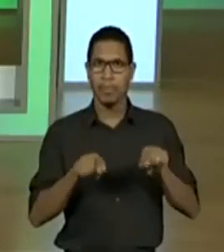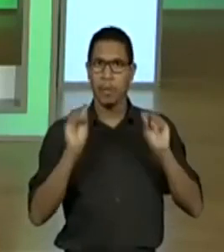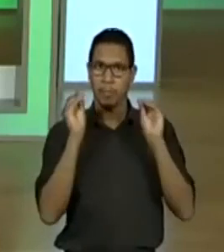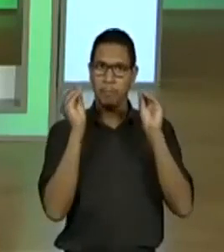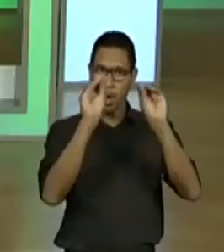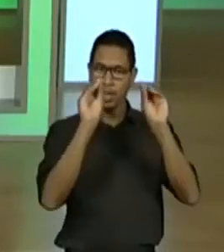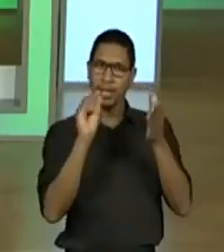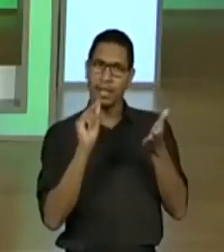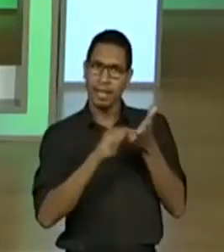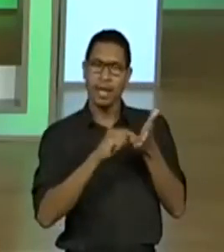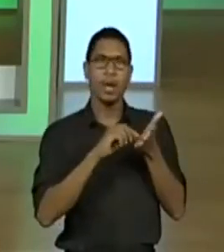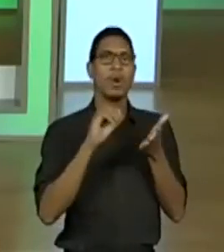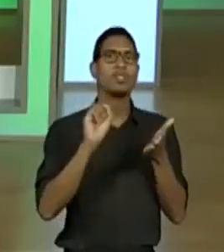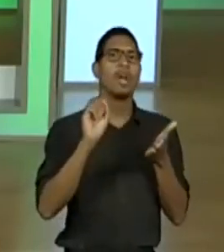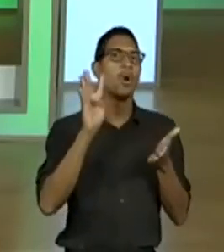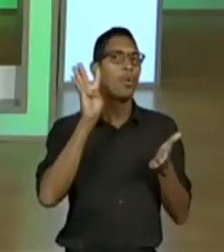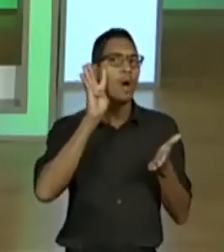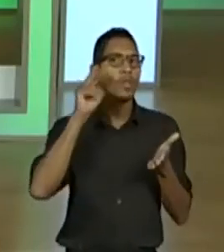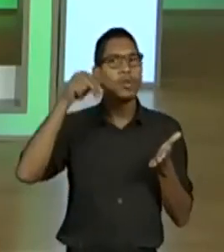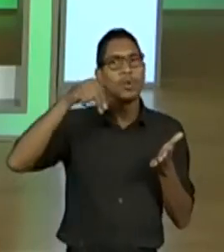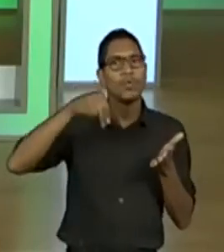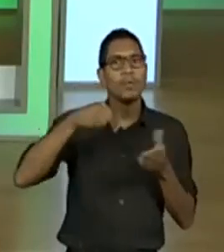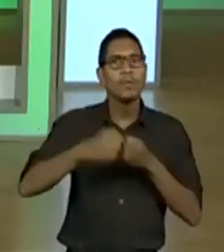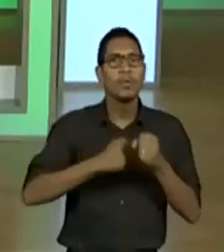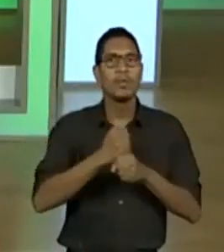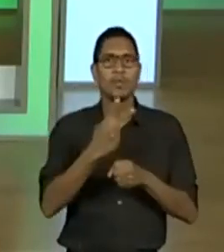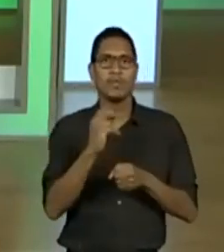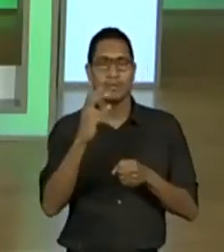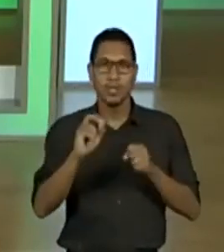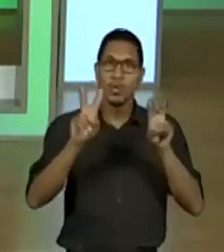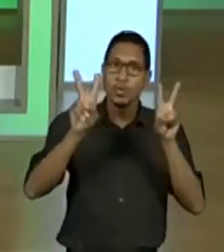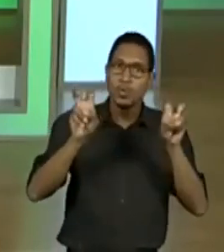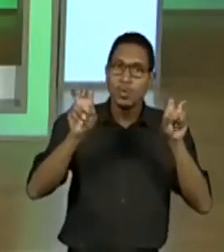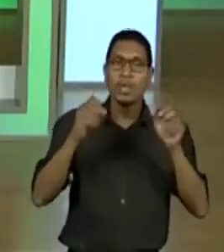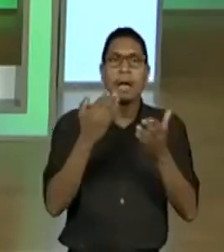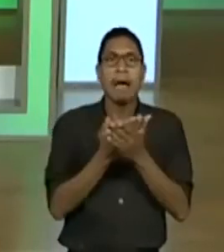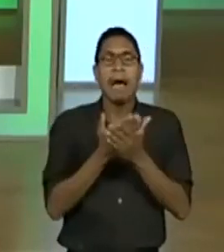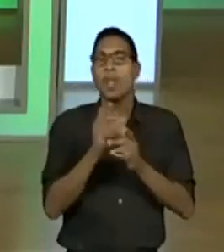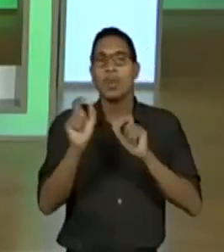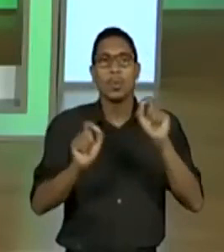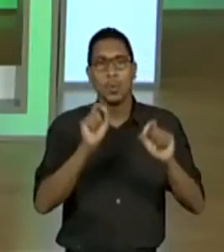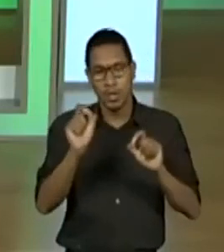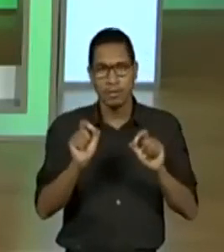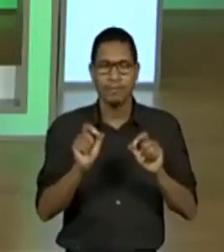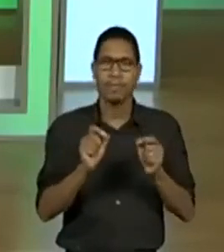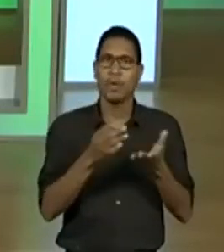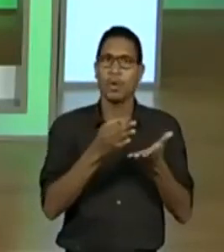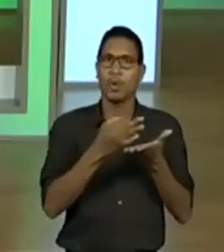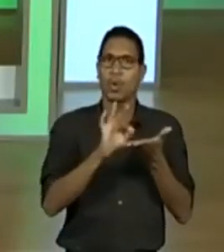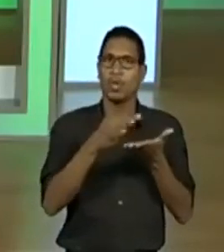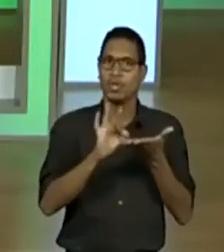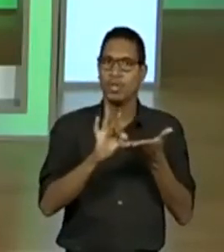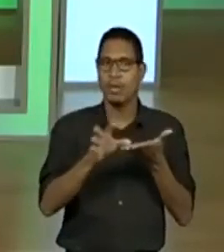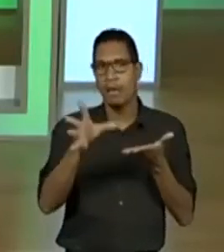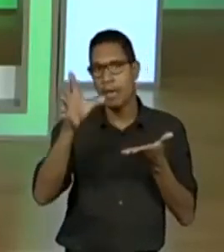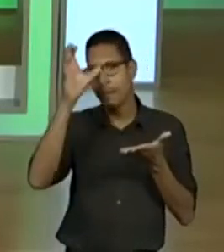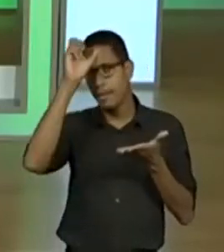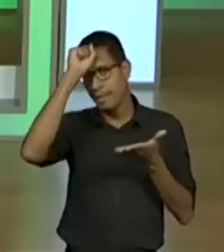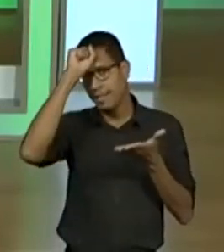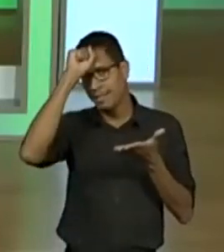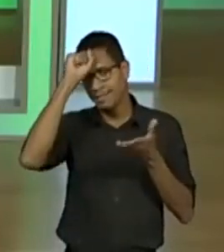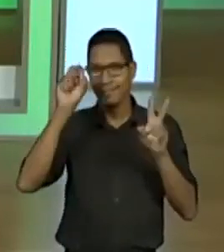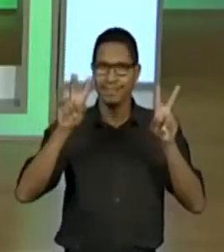dia 4 de novembro de 2020 e o título da nossa aula é Corrigir e Aprender,